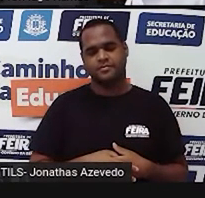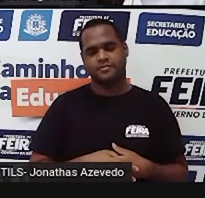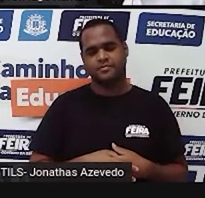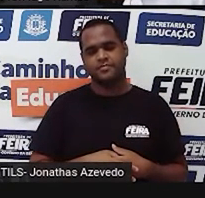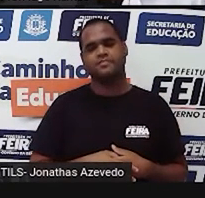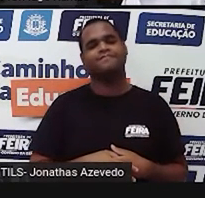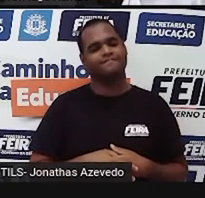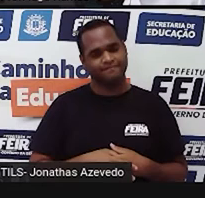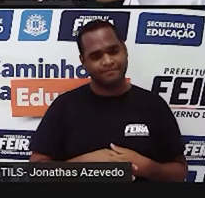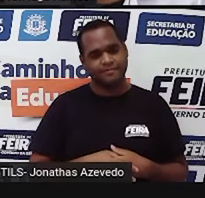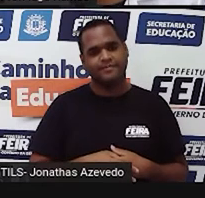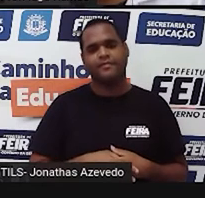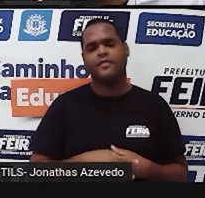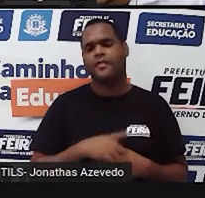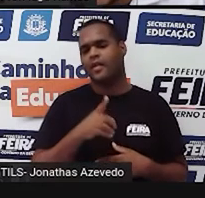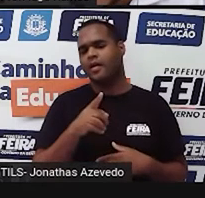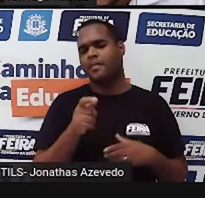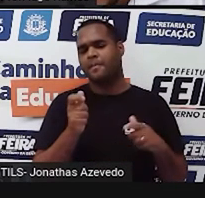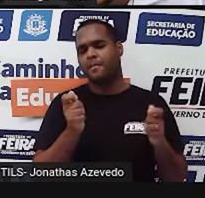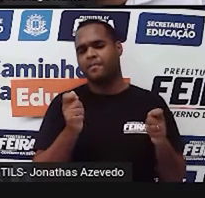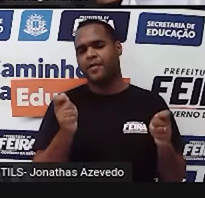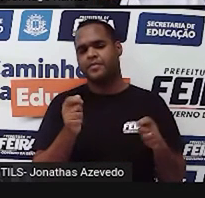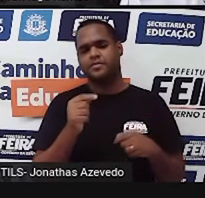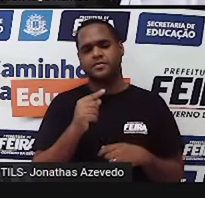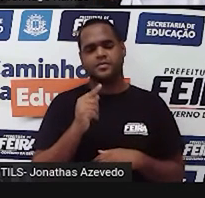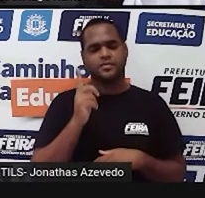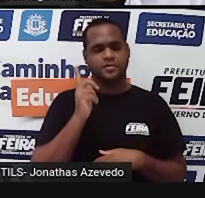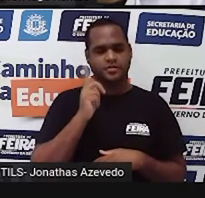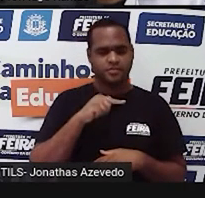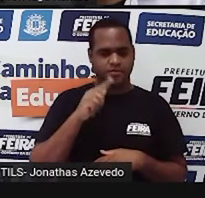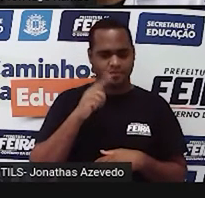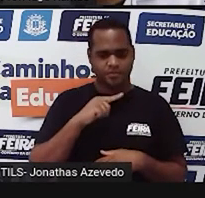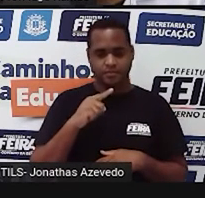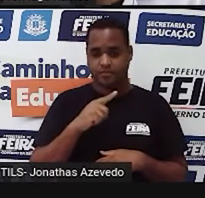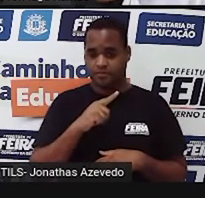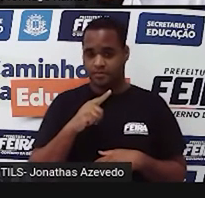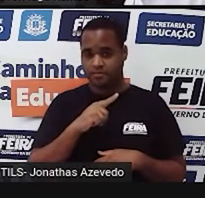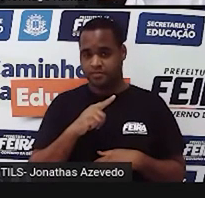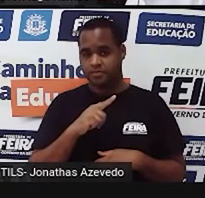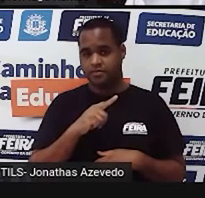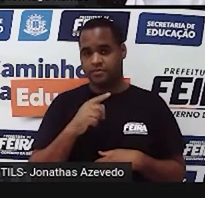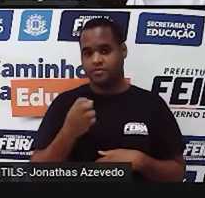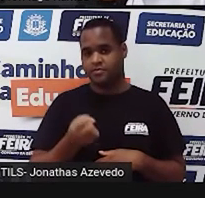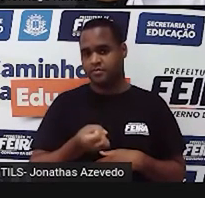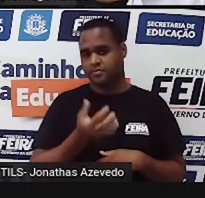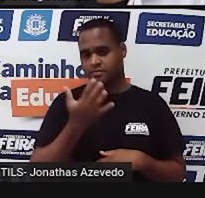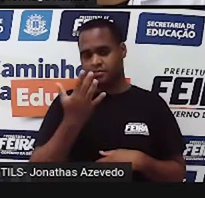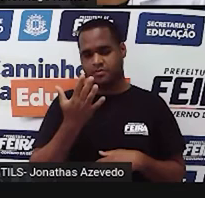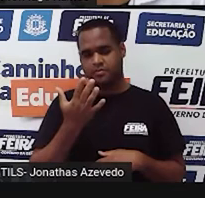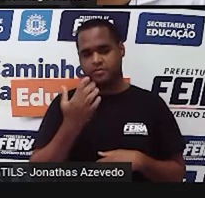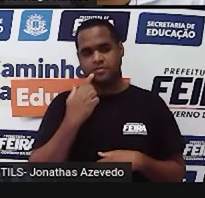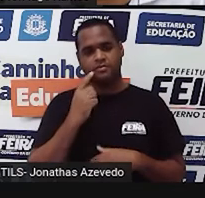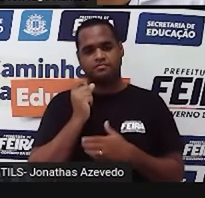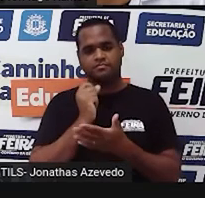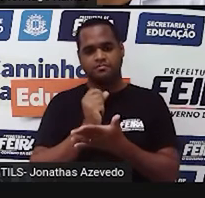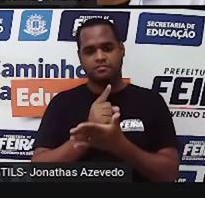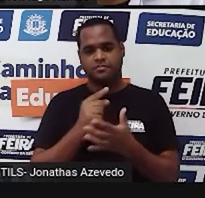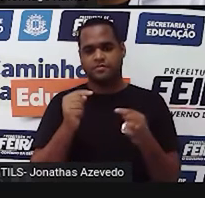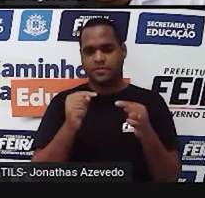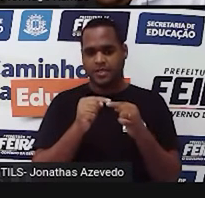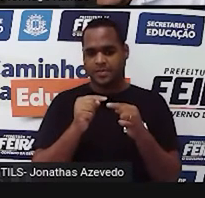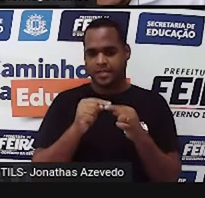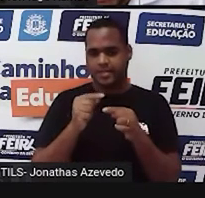Como é possível determinar quanto você pagou pelo